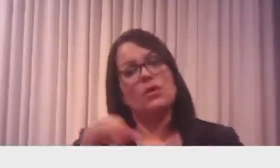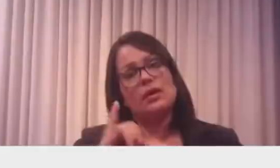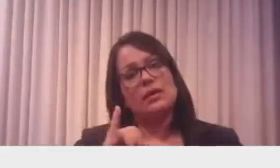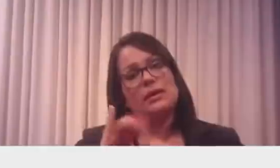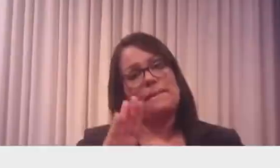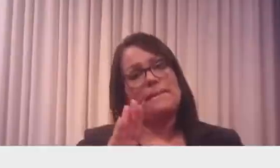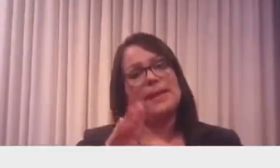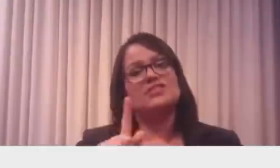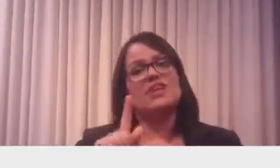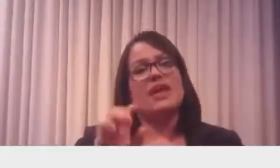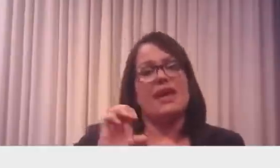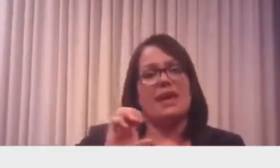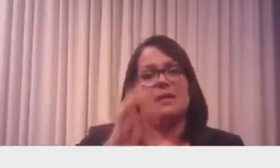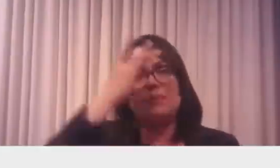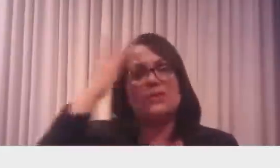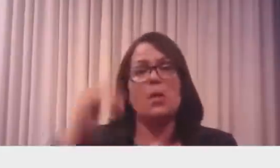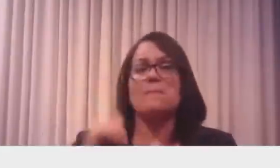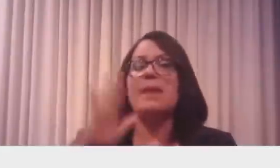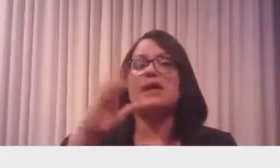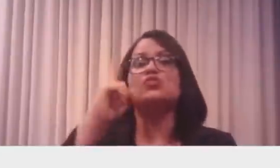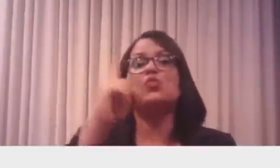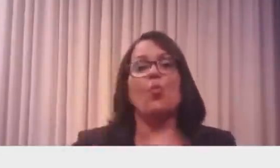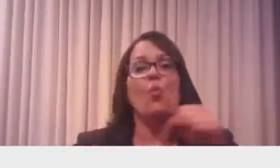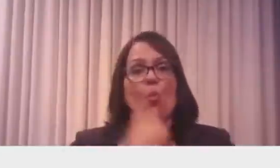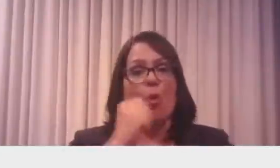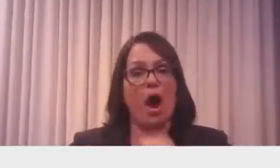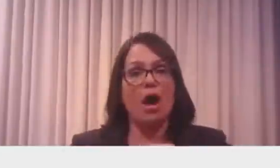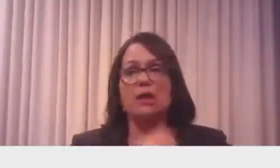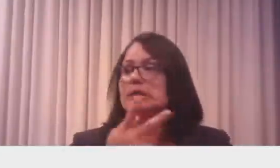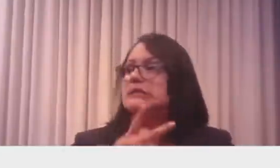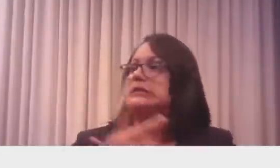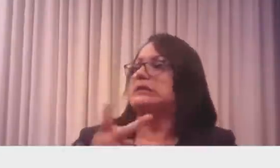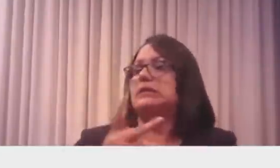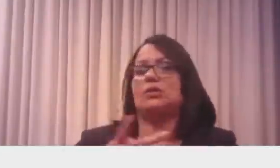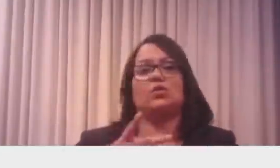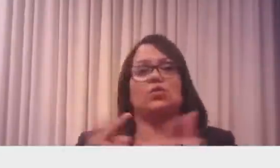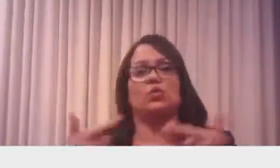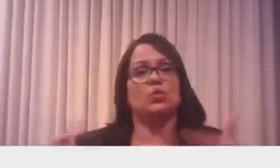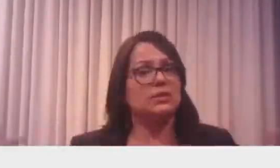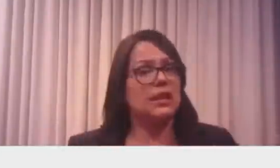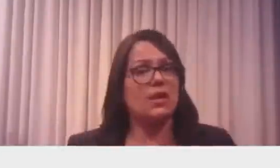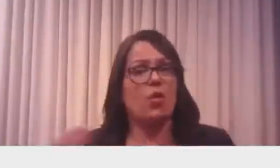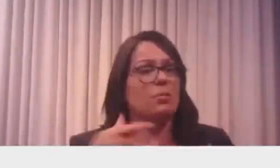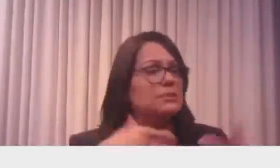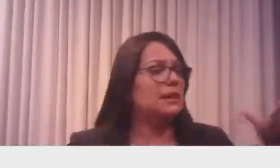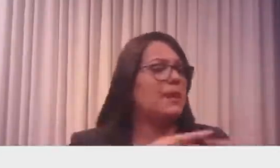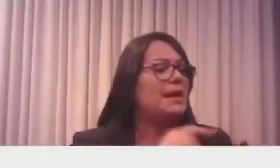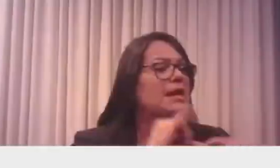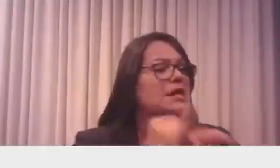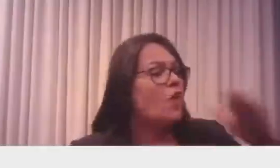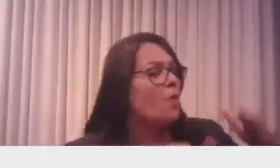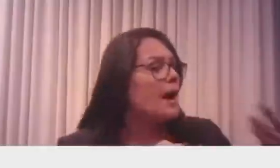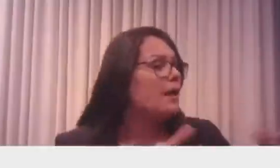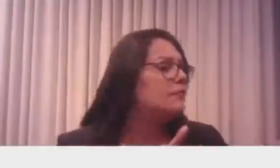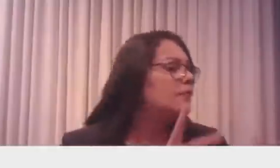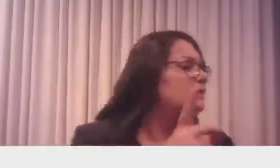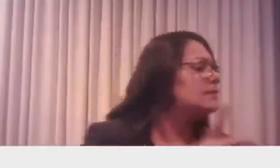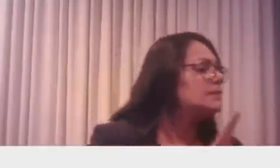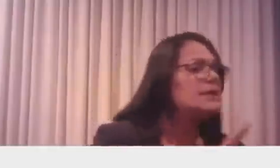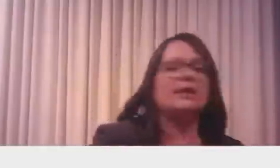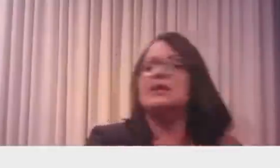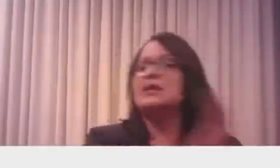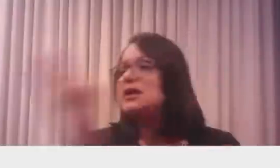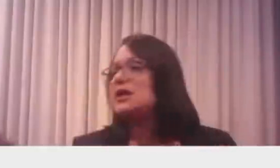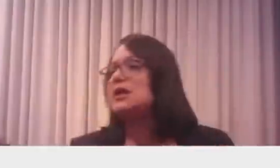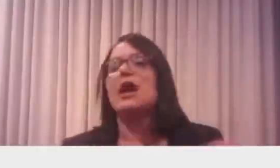procura emprego há mais de um ano é empregado, quando esse cara começou a procurar emprego que não tinha mais como trabalhar na informalidade, ele foi, então, entrou na lista dos